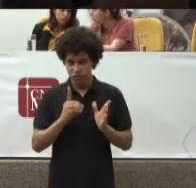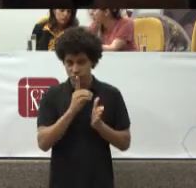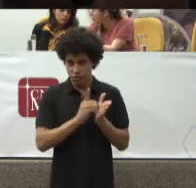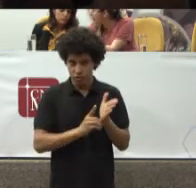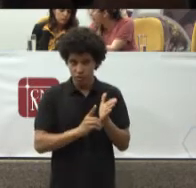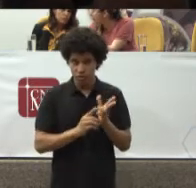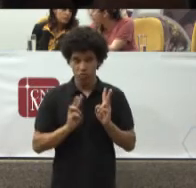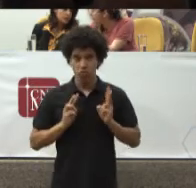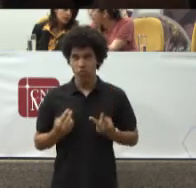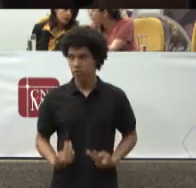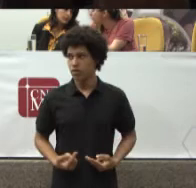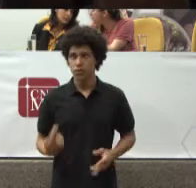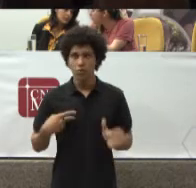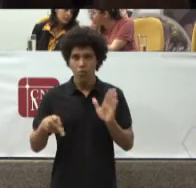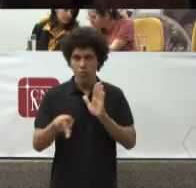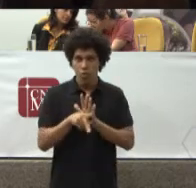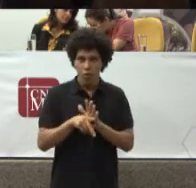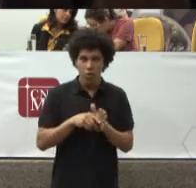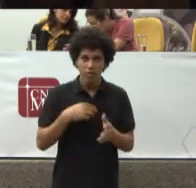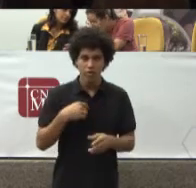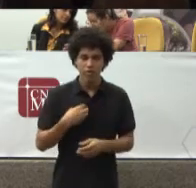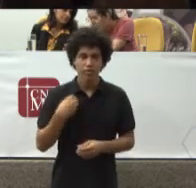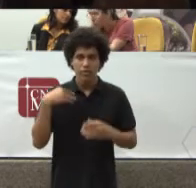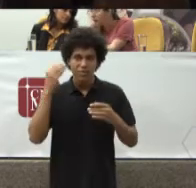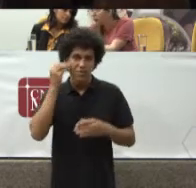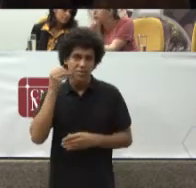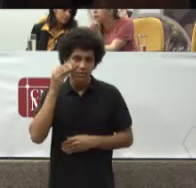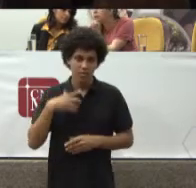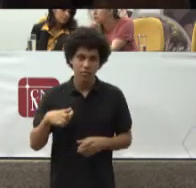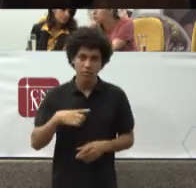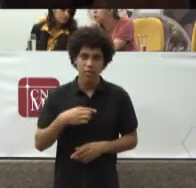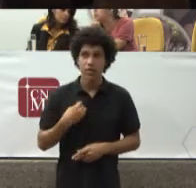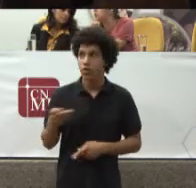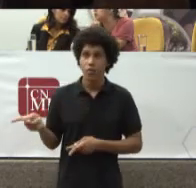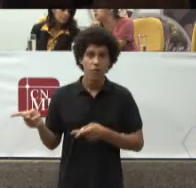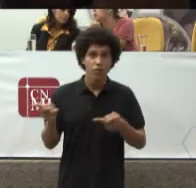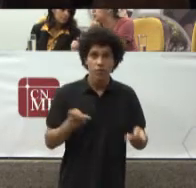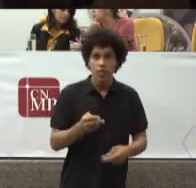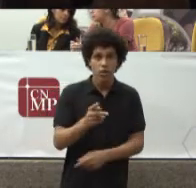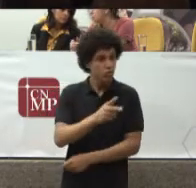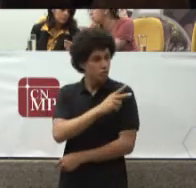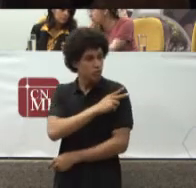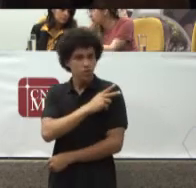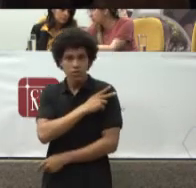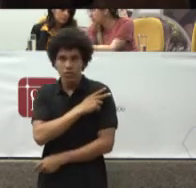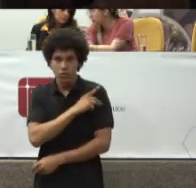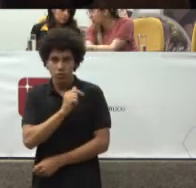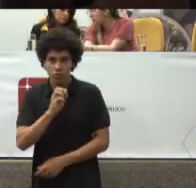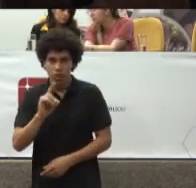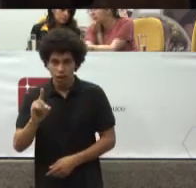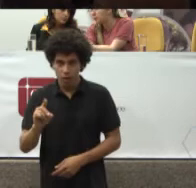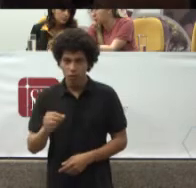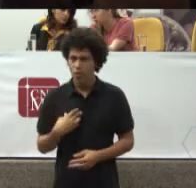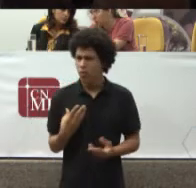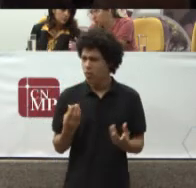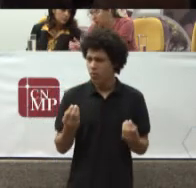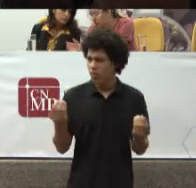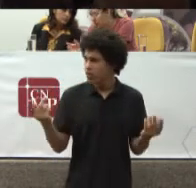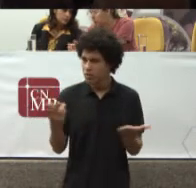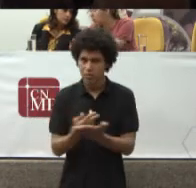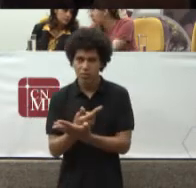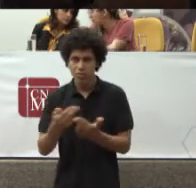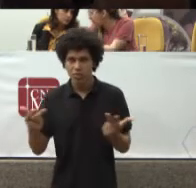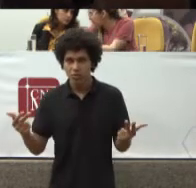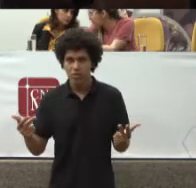Procuradores De Goiás Em que eu vi No segundo grau Diversos Feitos Que ali